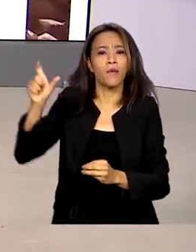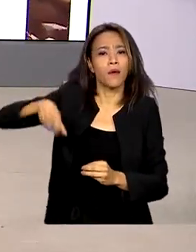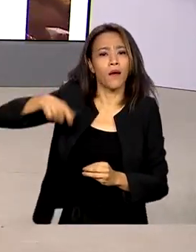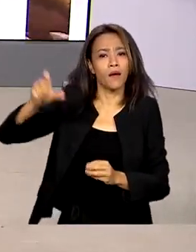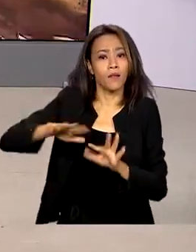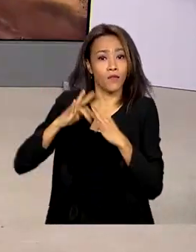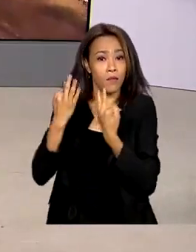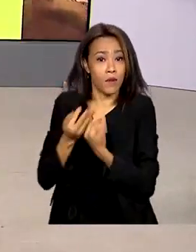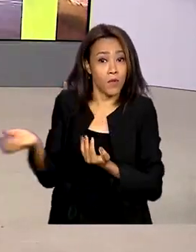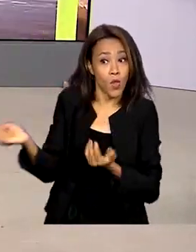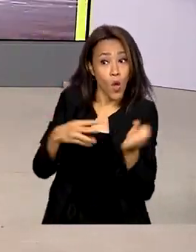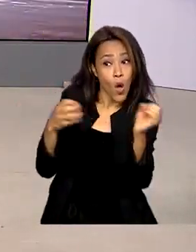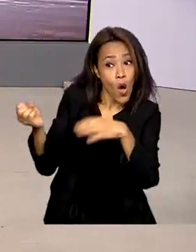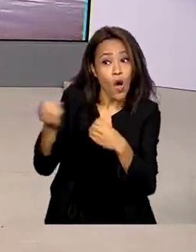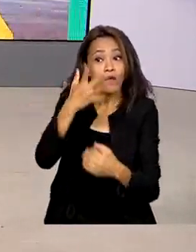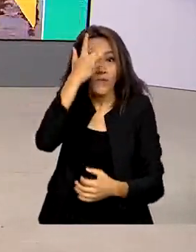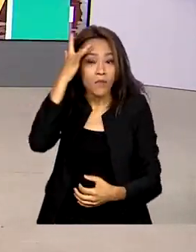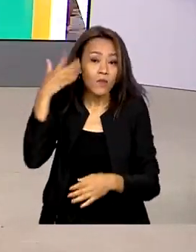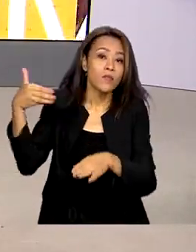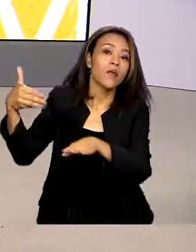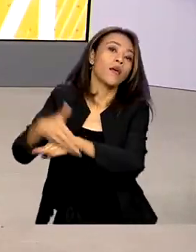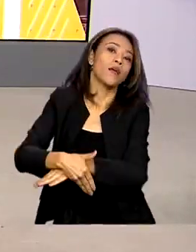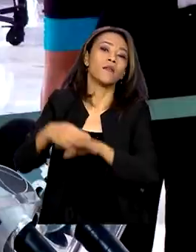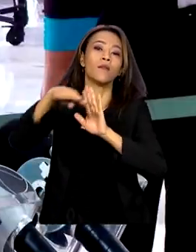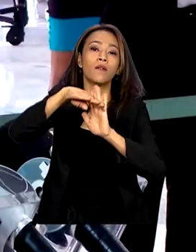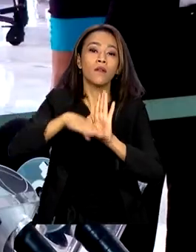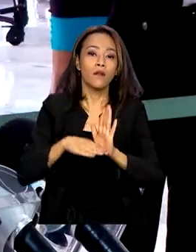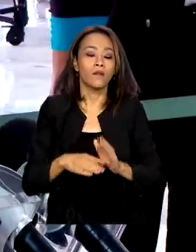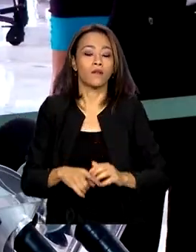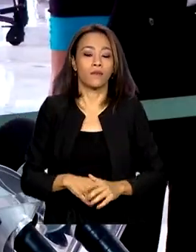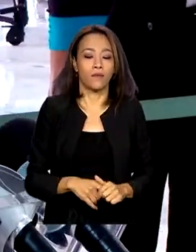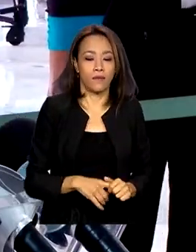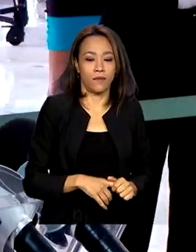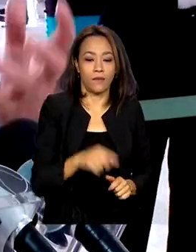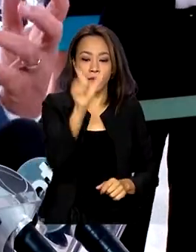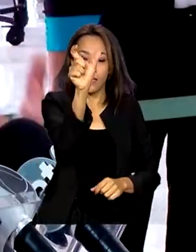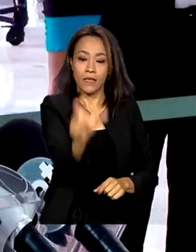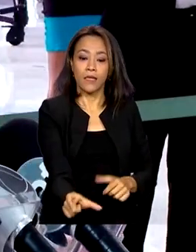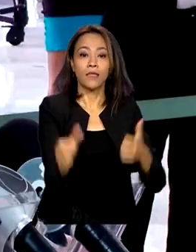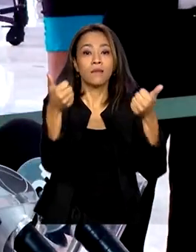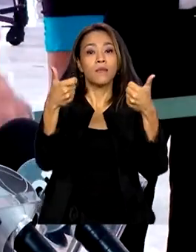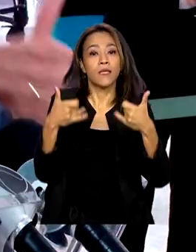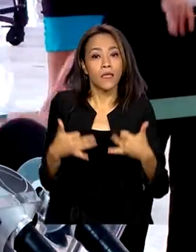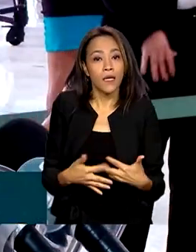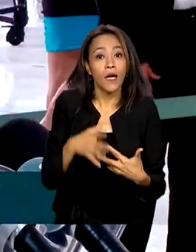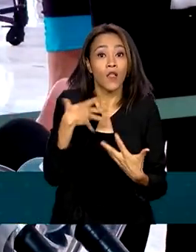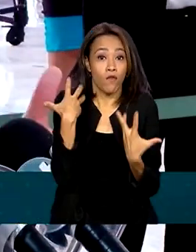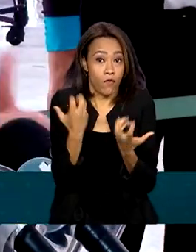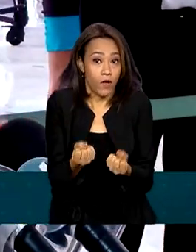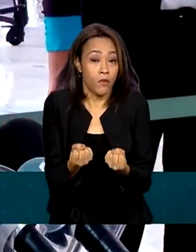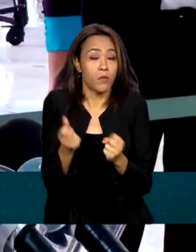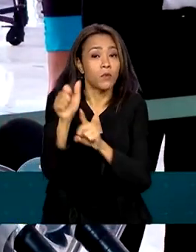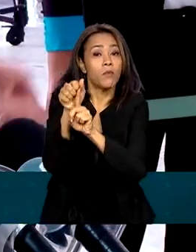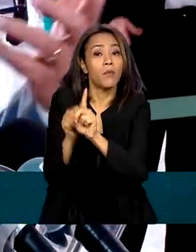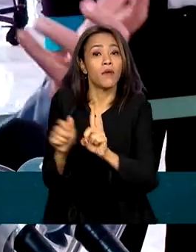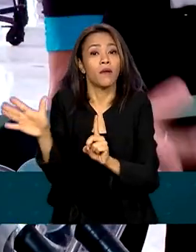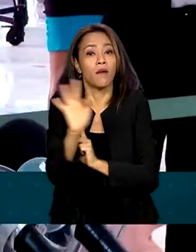para que novos beneficiários ingressem no programa. Nós vamos ter as condições de, em fevereiro,